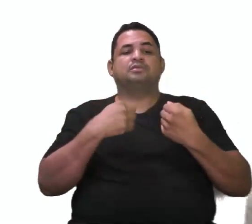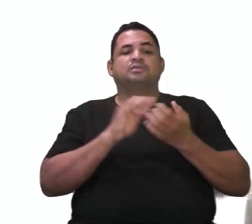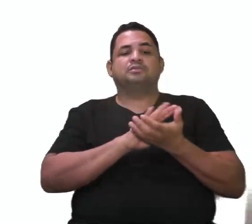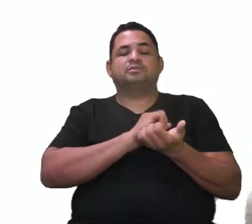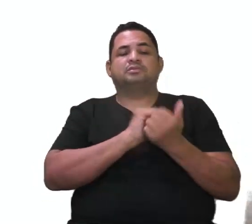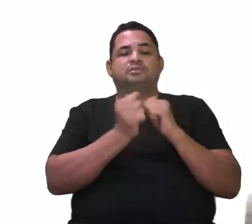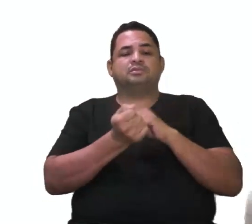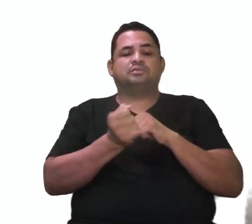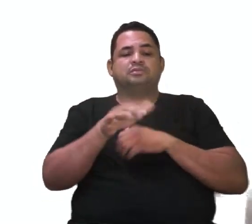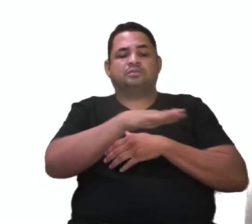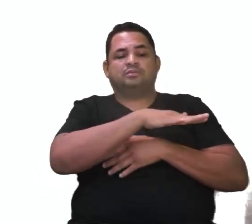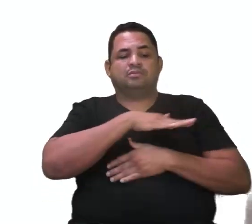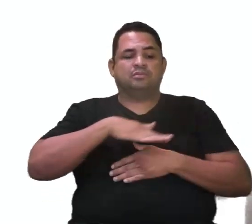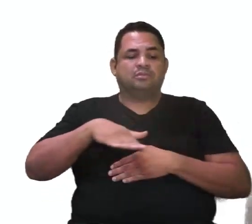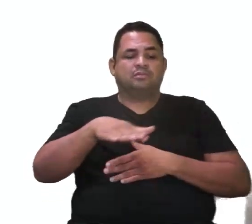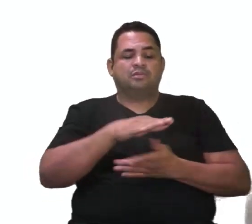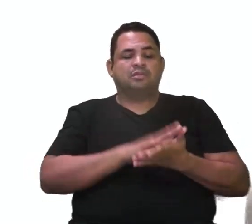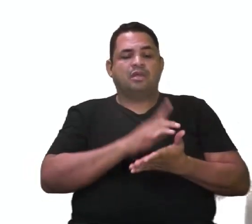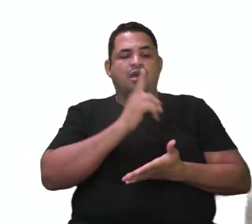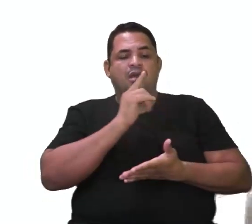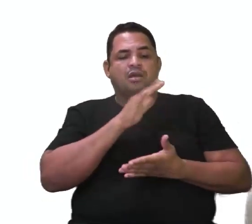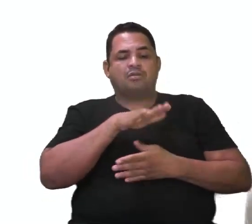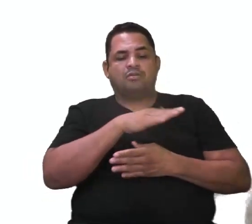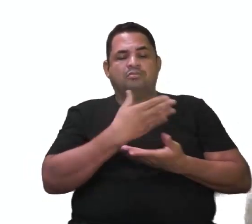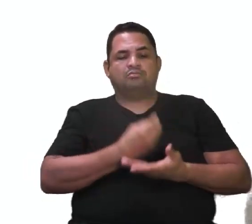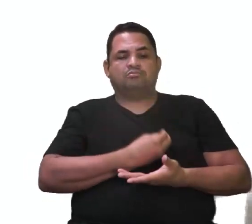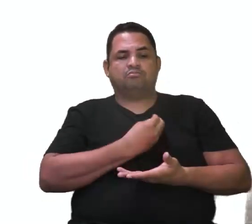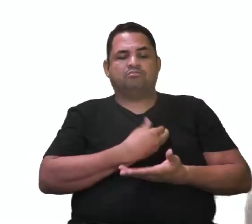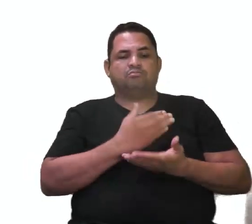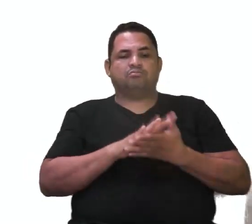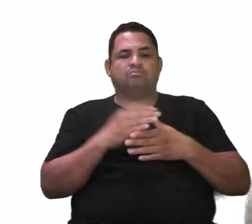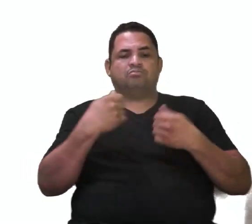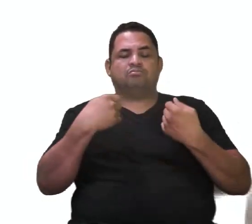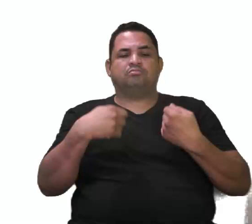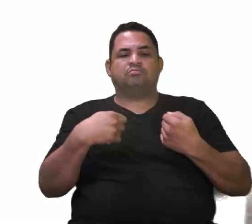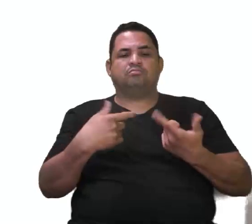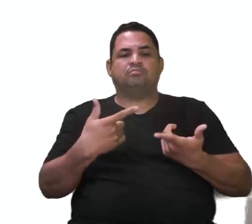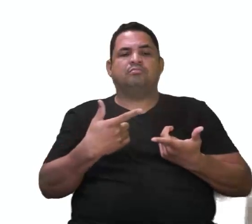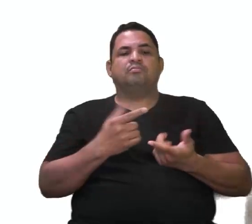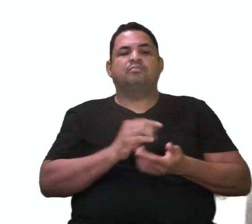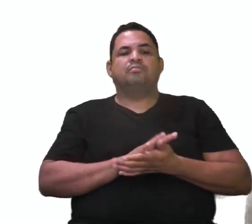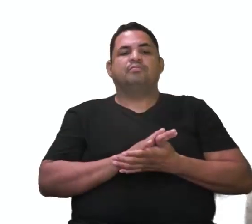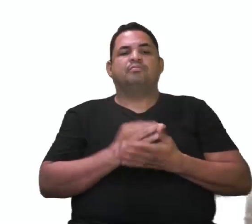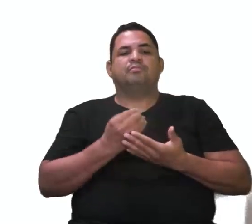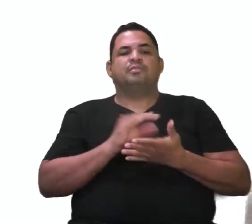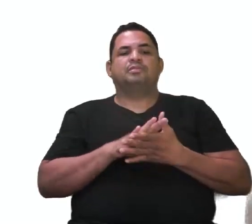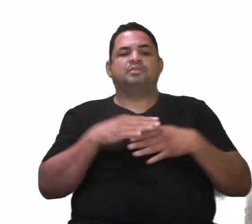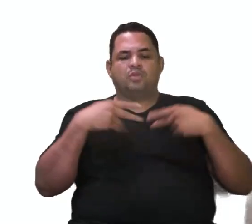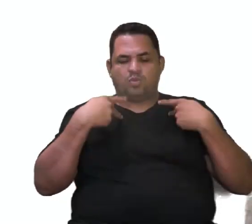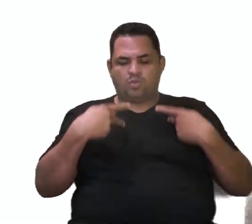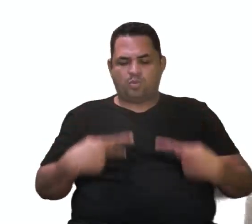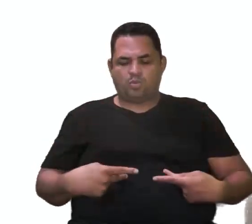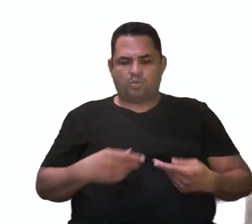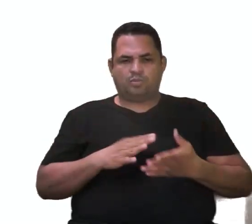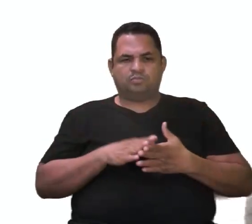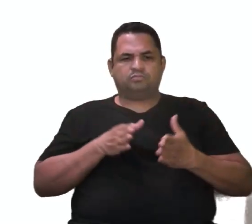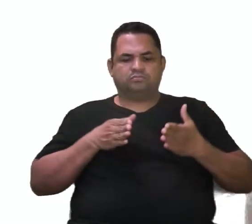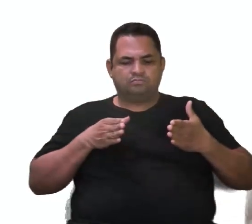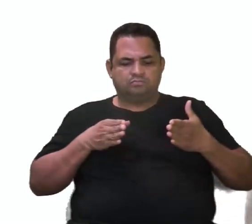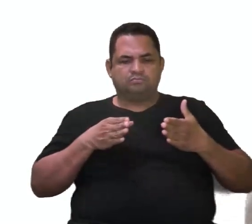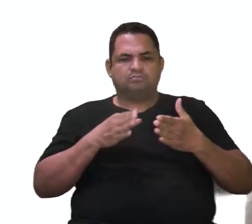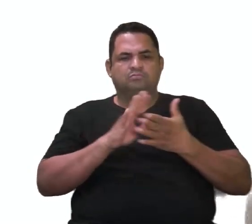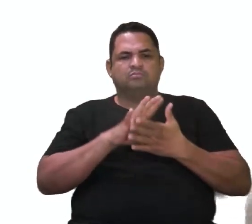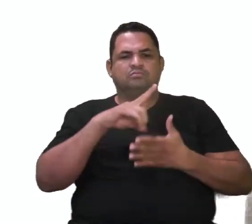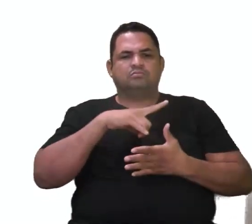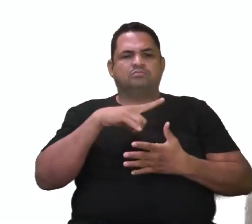se adaptar a que ambiente? A aquático. E por isso eles têm o corpo deles fusiforme, né? Como os peixes aí.